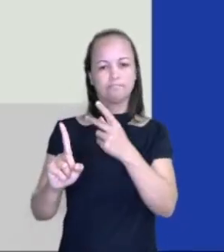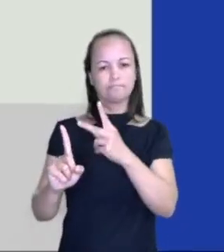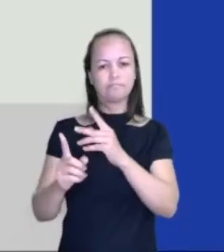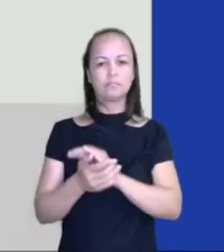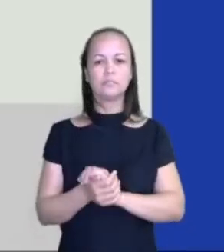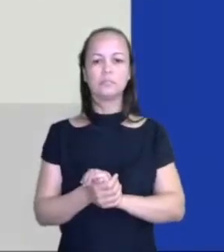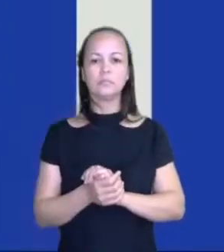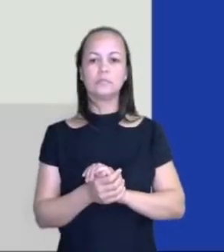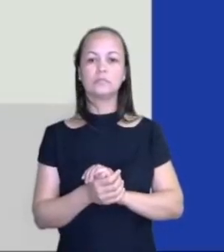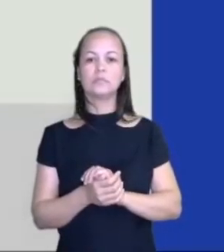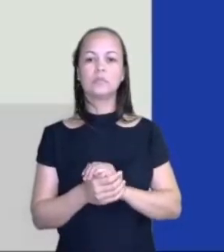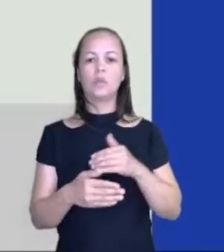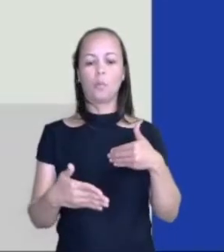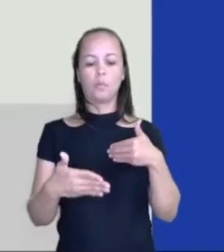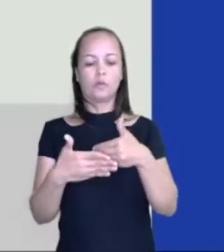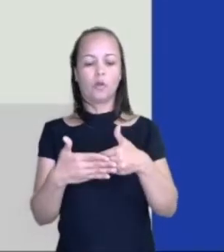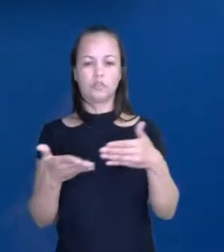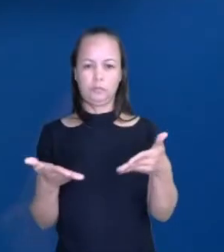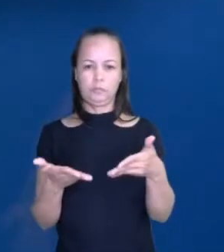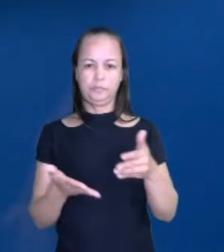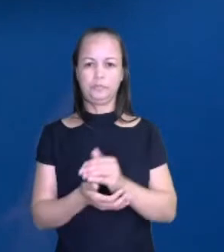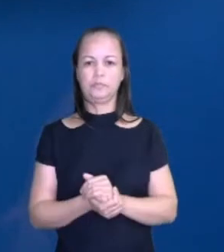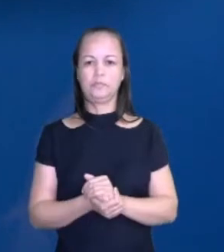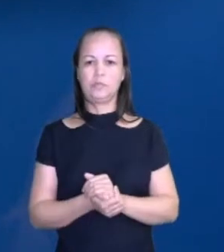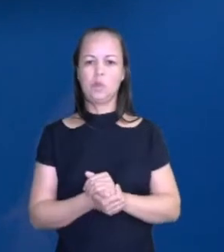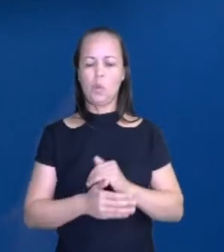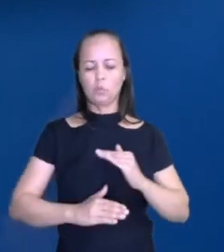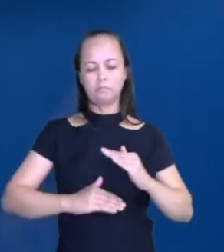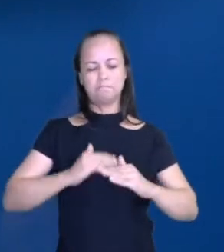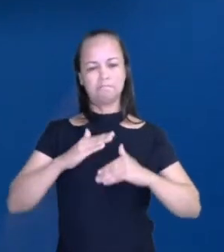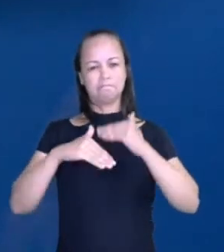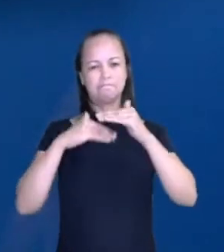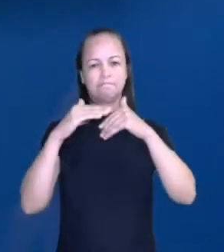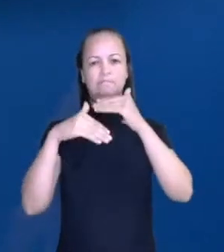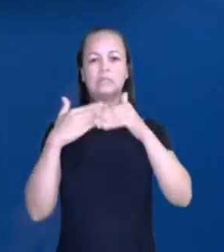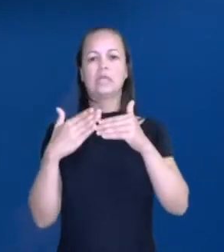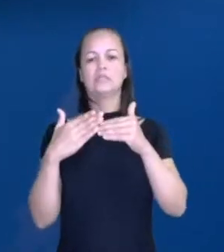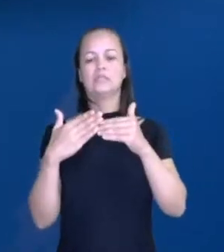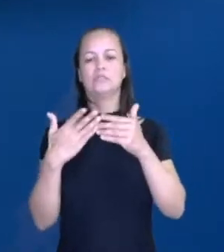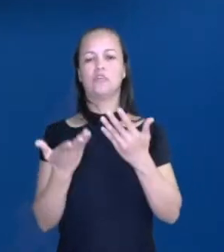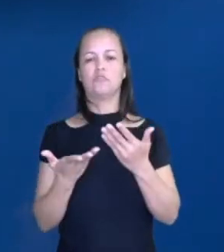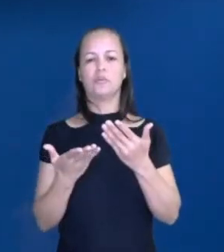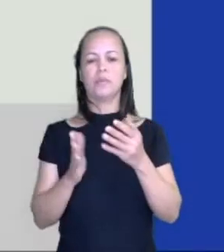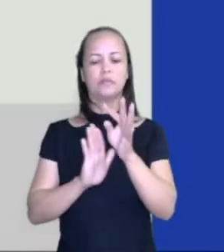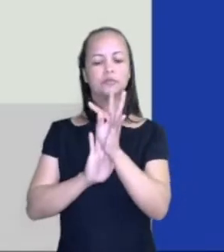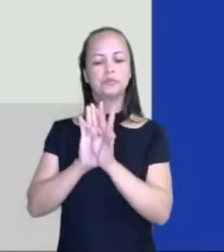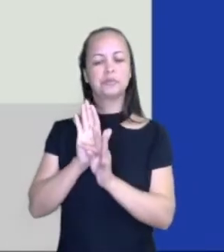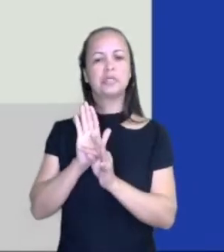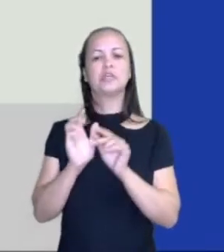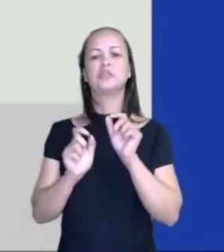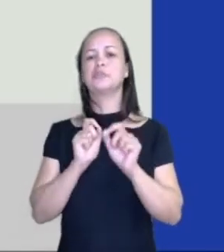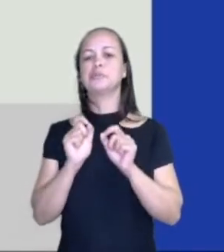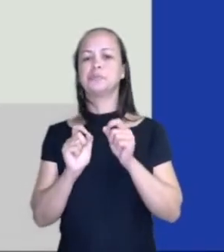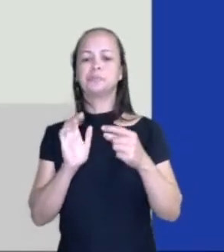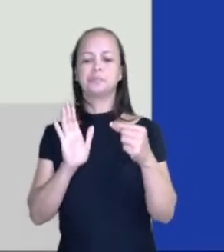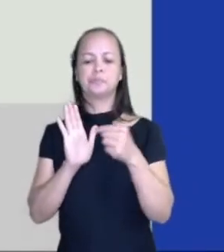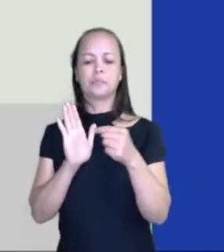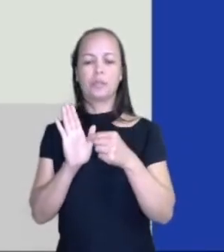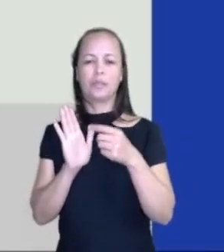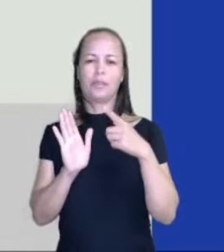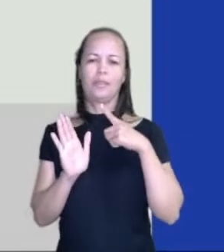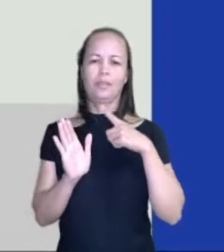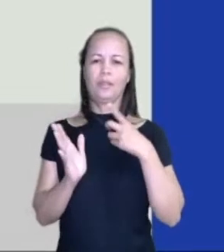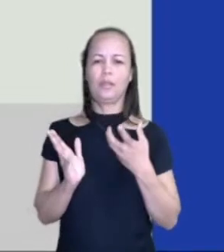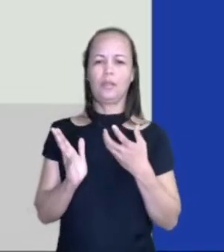saber o próximo. O desenvolvimento. O que é que contém nesse desenvolvimento? Bom, ele mostra